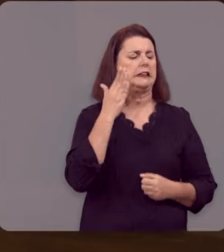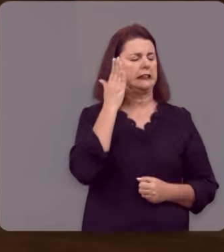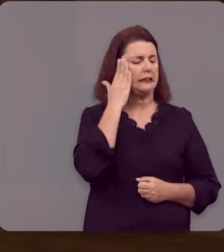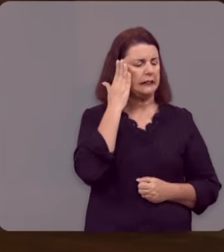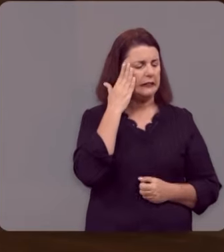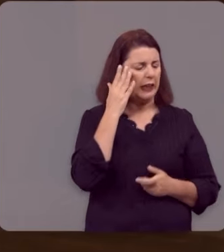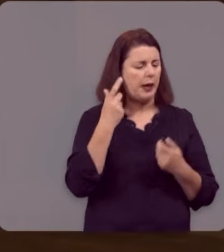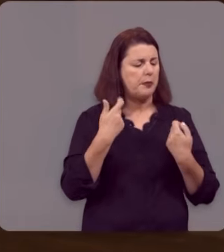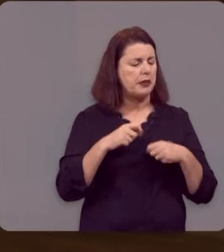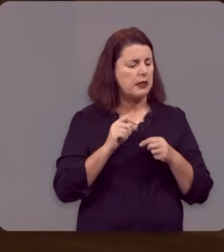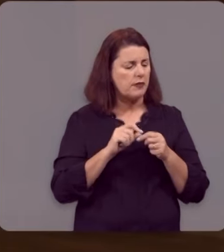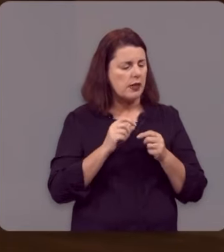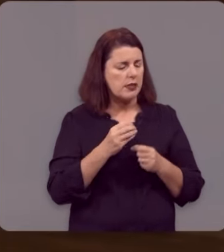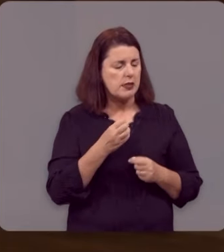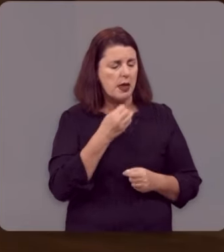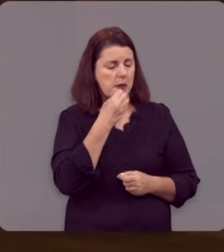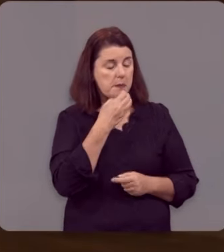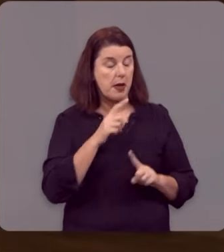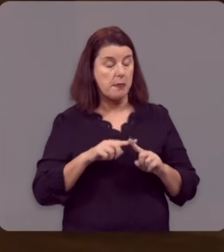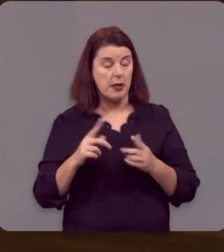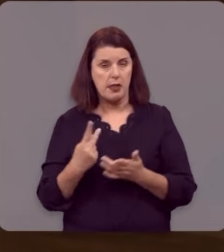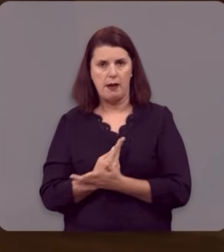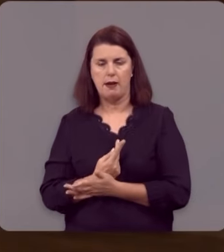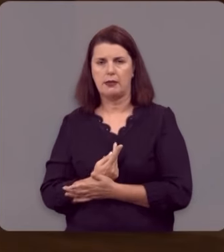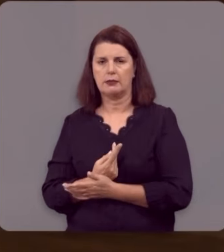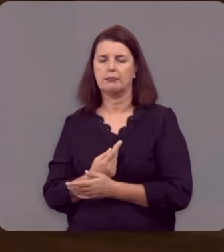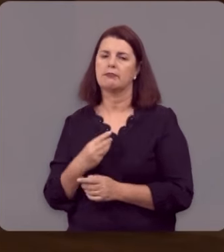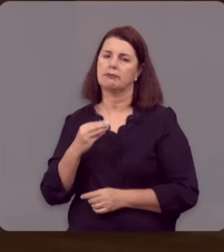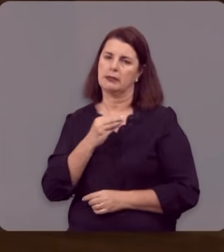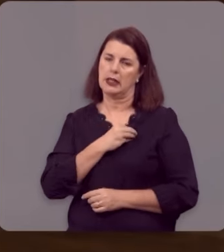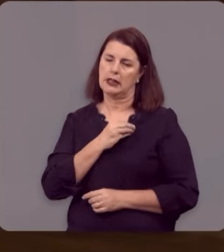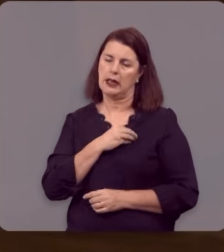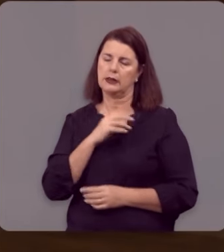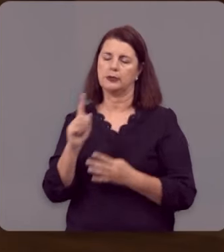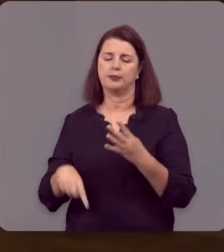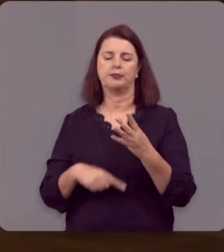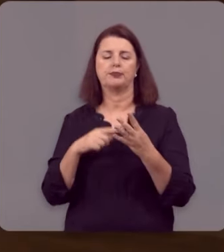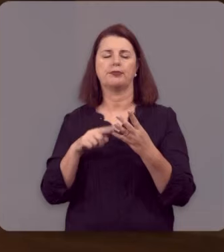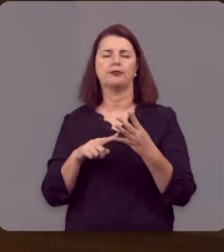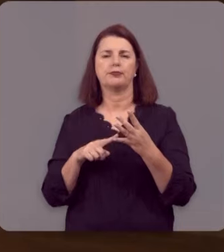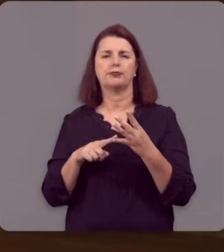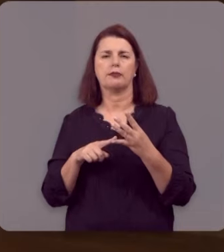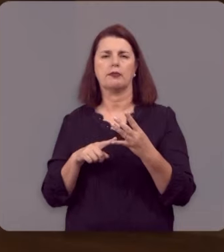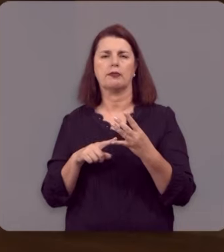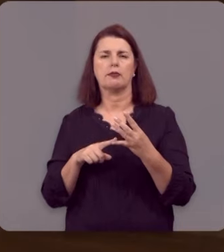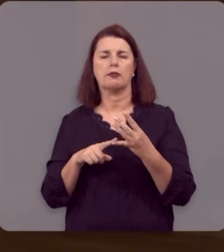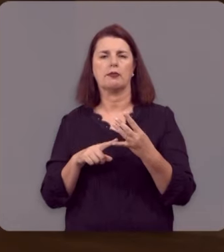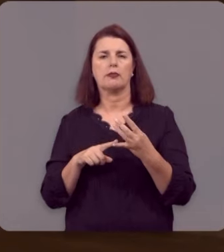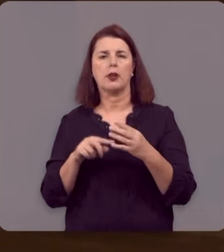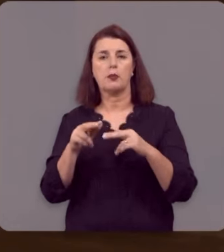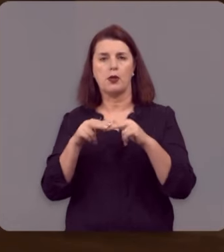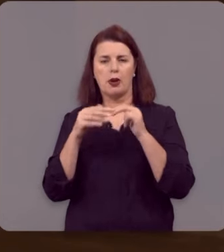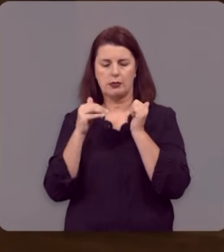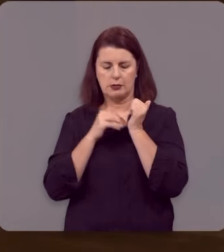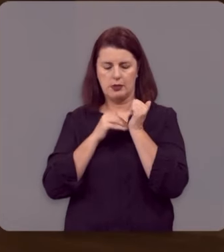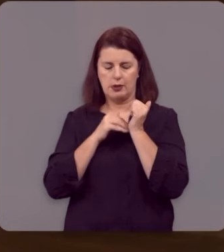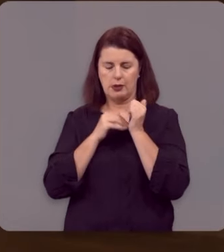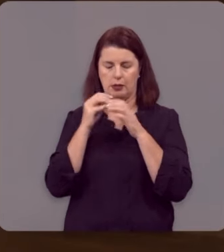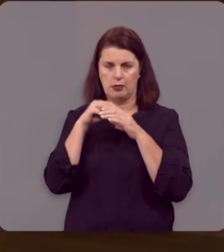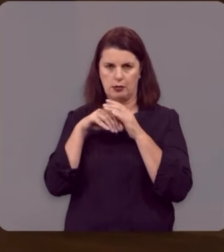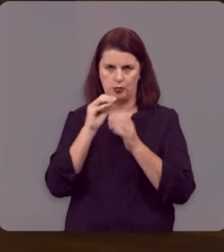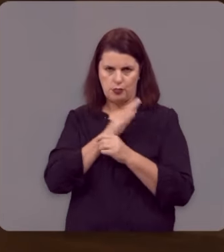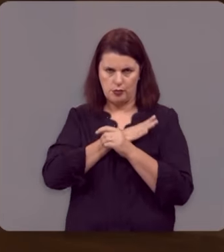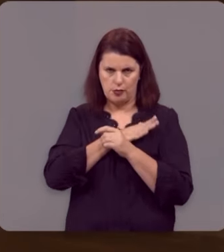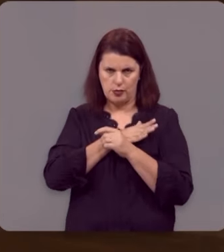sabe que deve fazer o bem e não faz, nisso você está pecando. Vamos dar conta no dia do juízo pelo segredo do